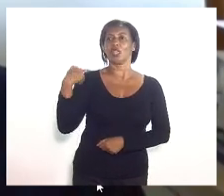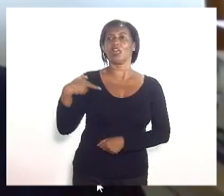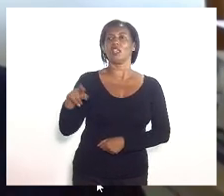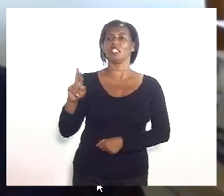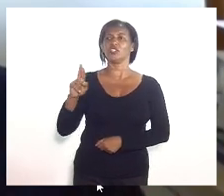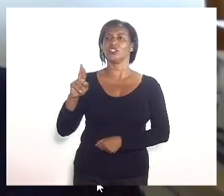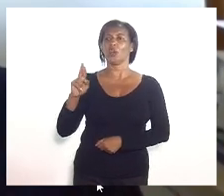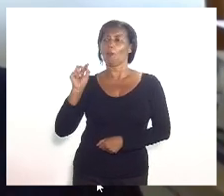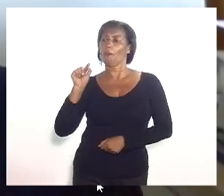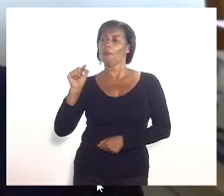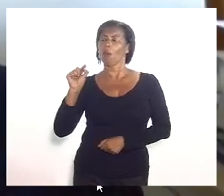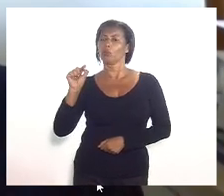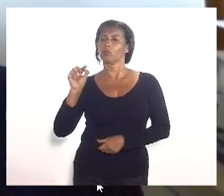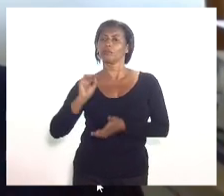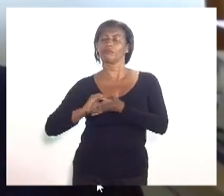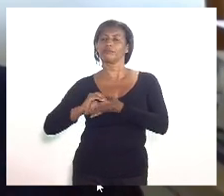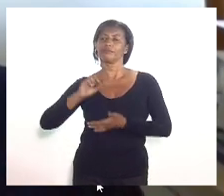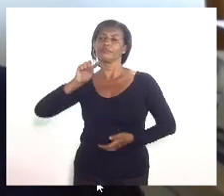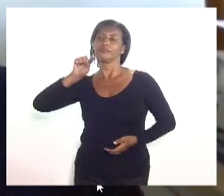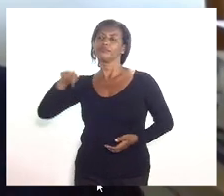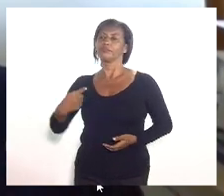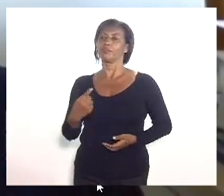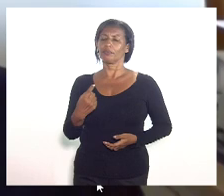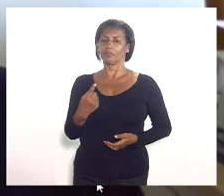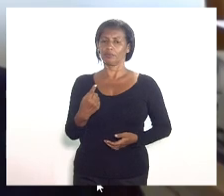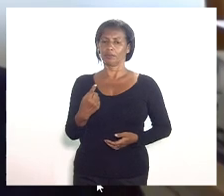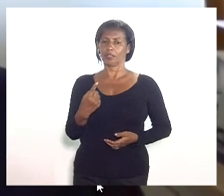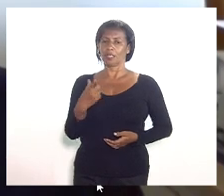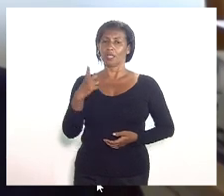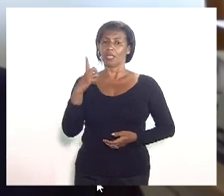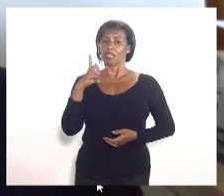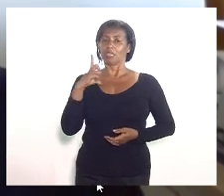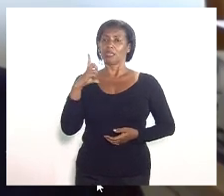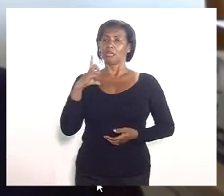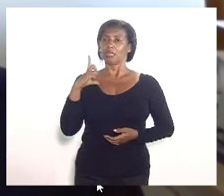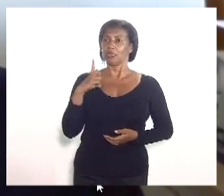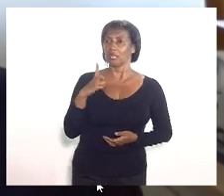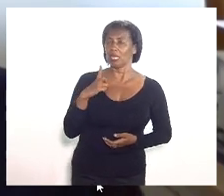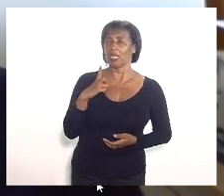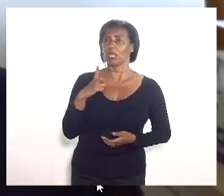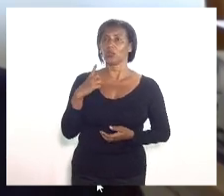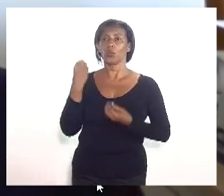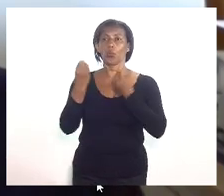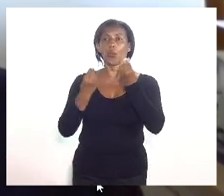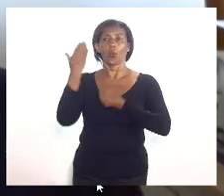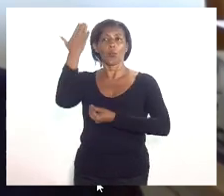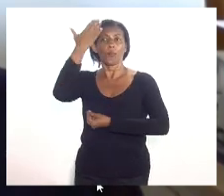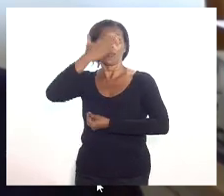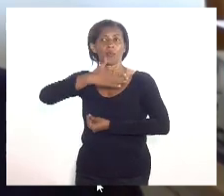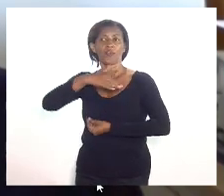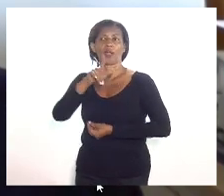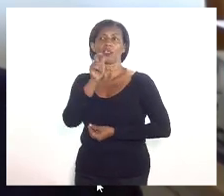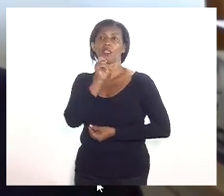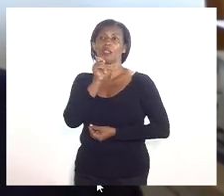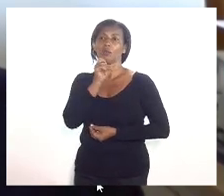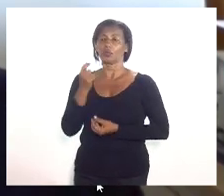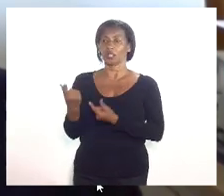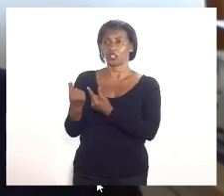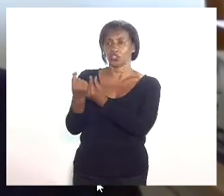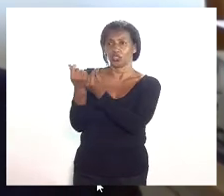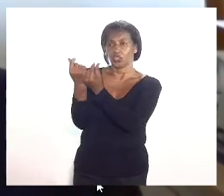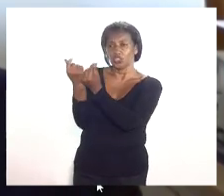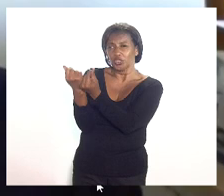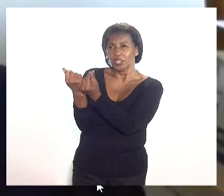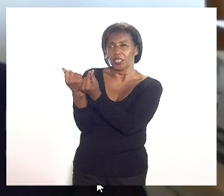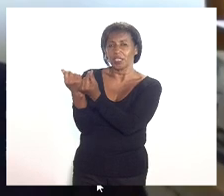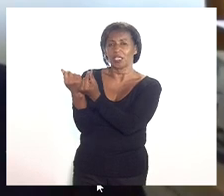vírgula que diz assim, desde cumprido o requisito de vulnerabilidade financeira exigido para o atendimento pela defensoria